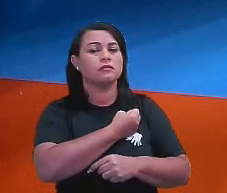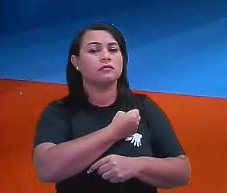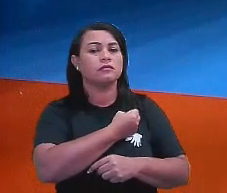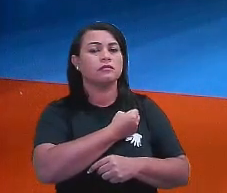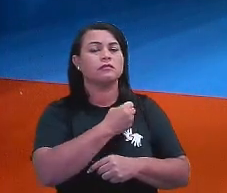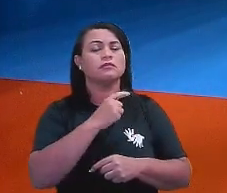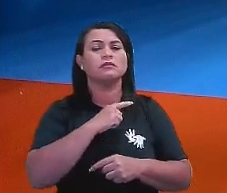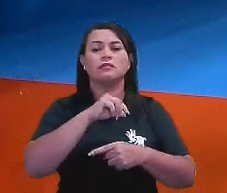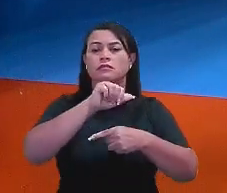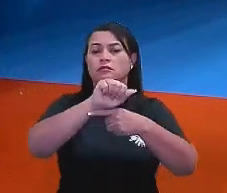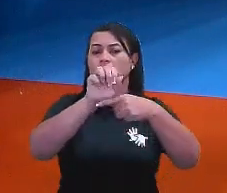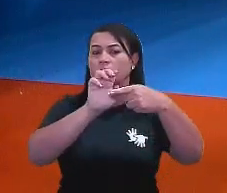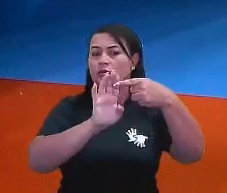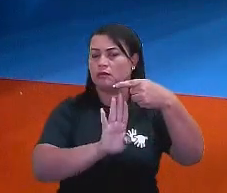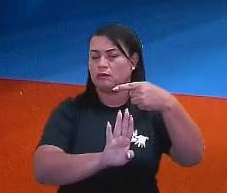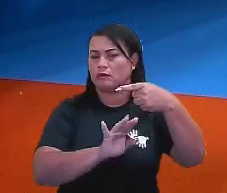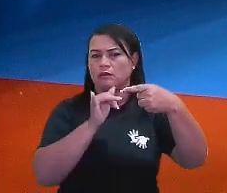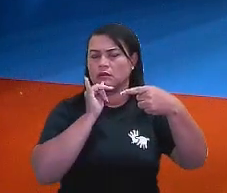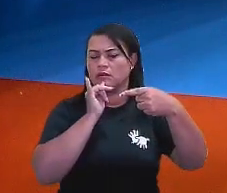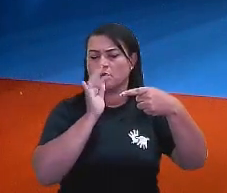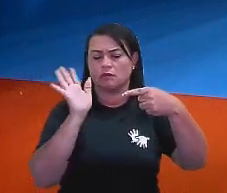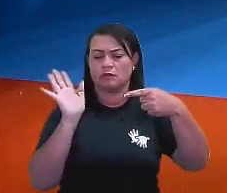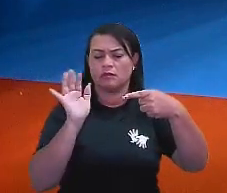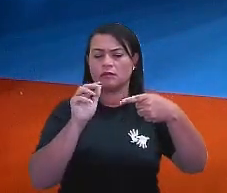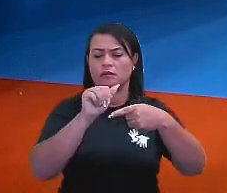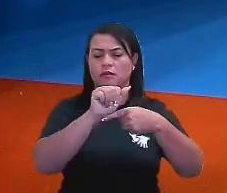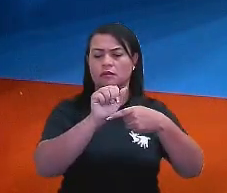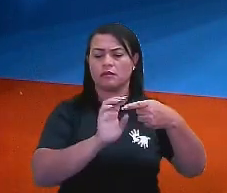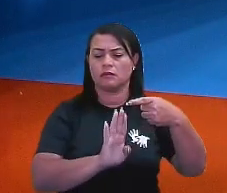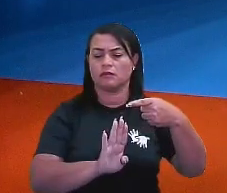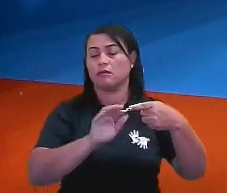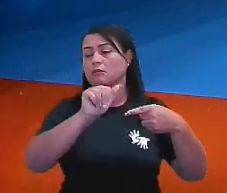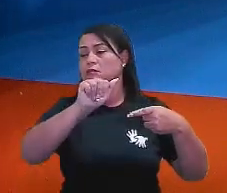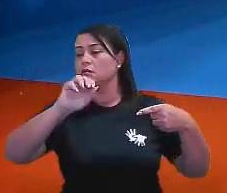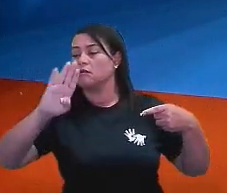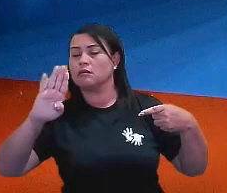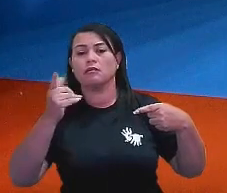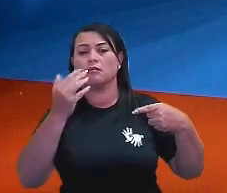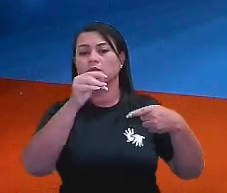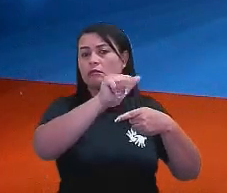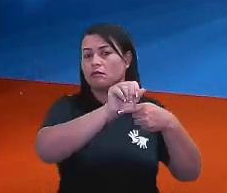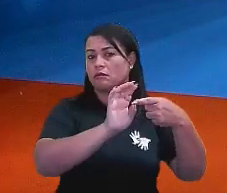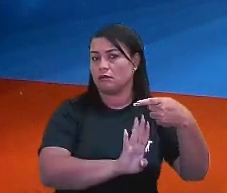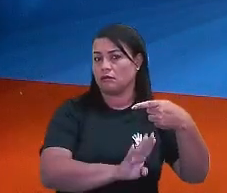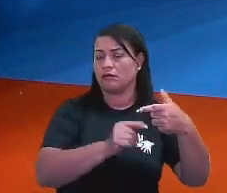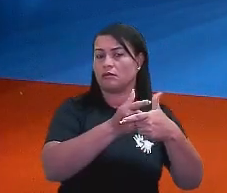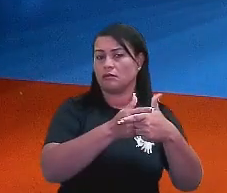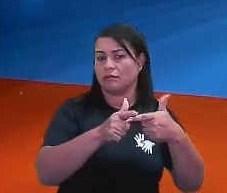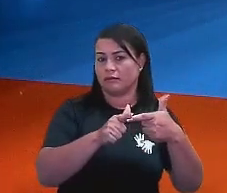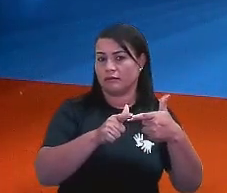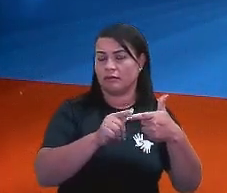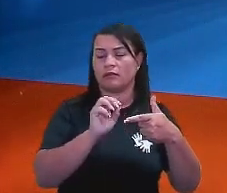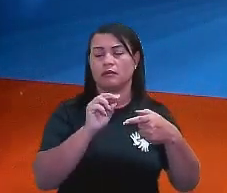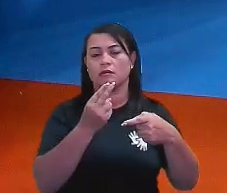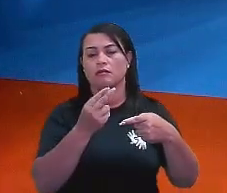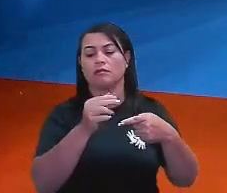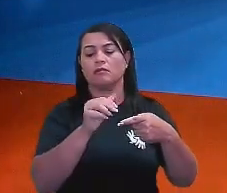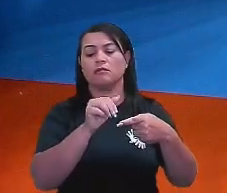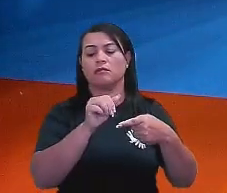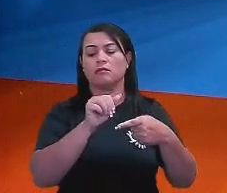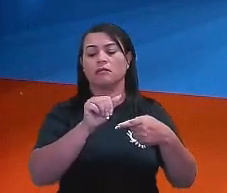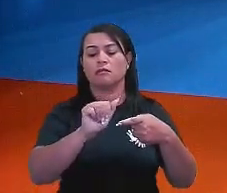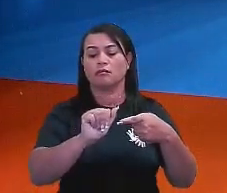razão entre A e B, vamos supor aí que sejam números A e B, é dada por A dividido por B ou A